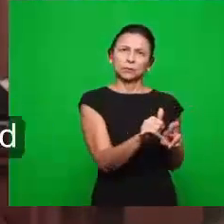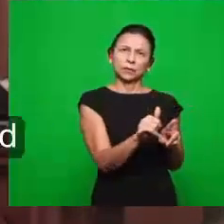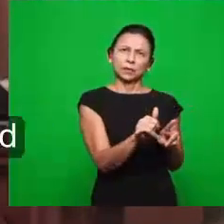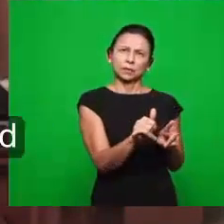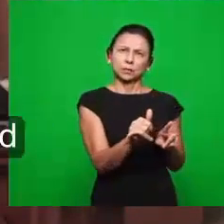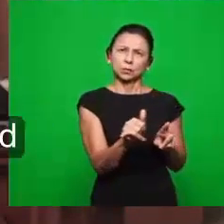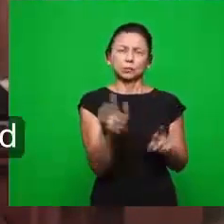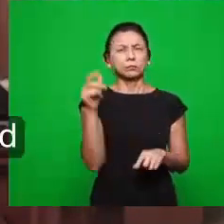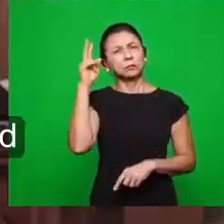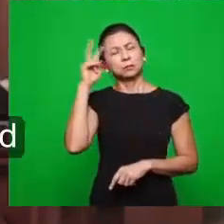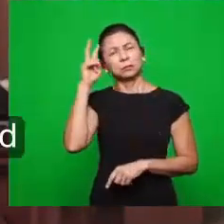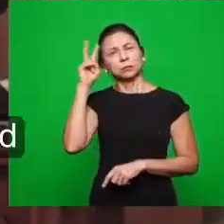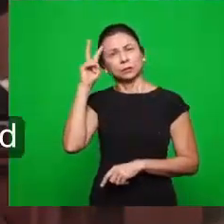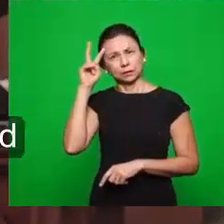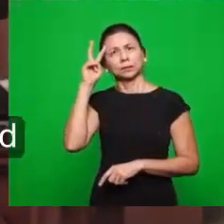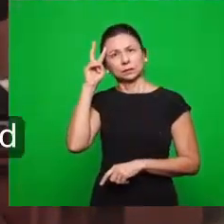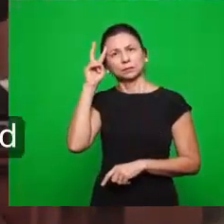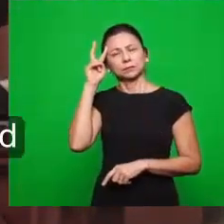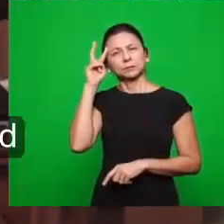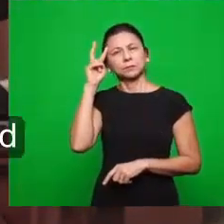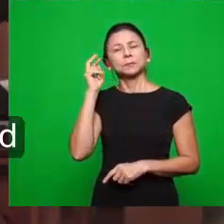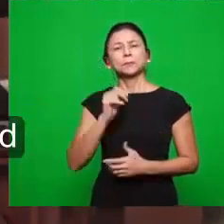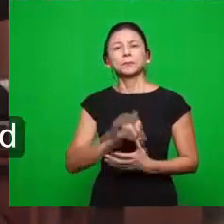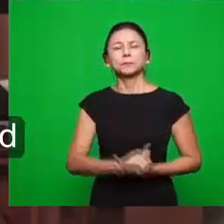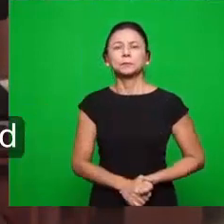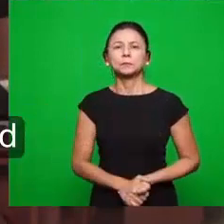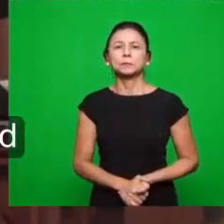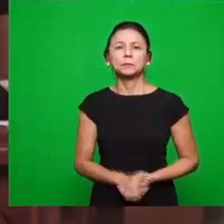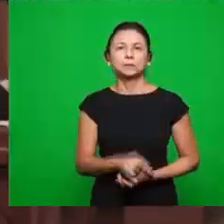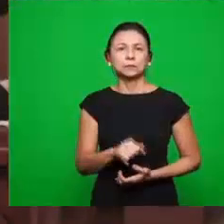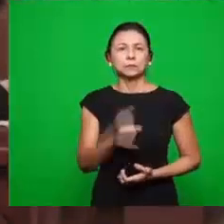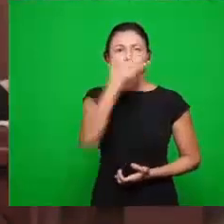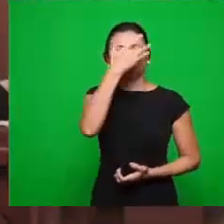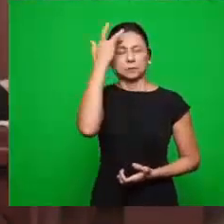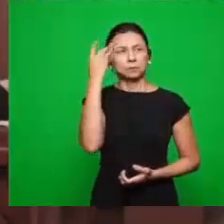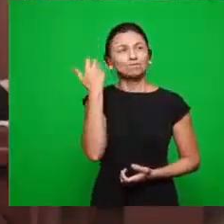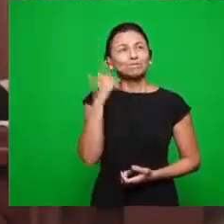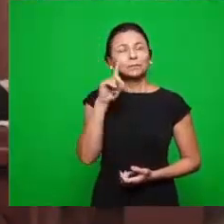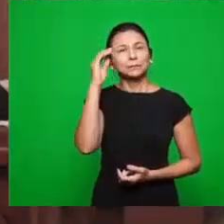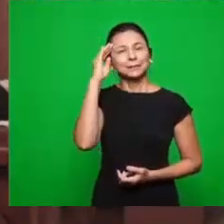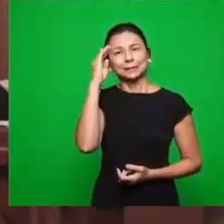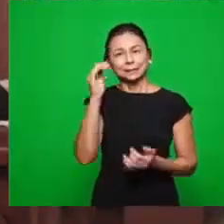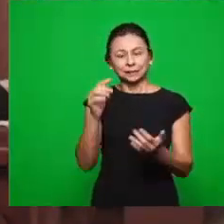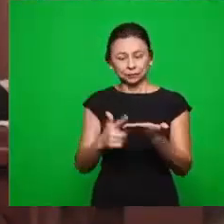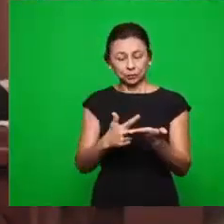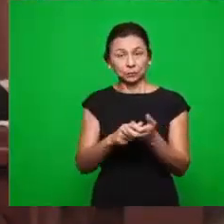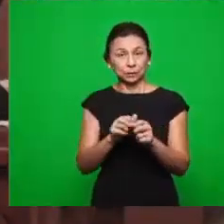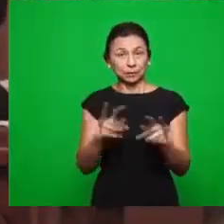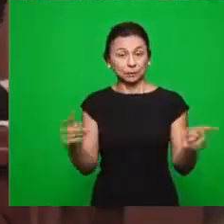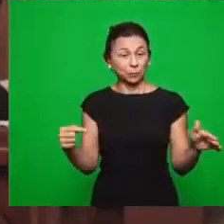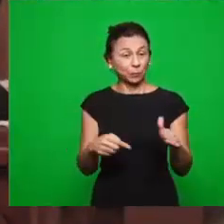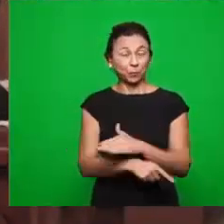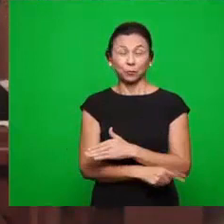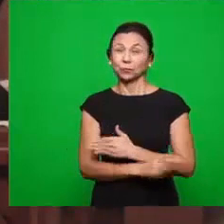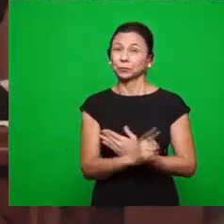histórico para muitos e que aqueles que não entenderam a profundidade do livro, nem